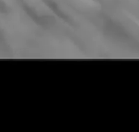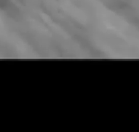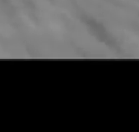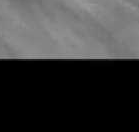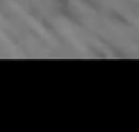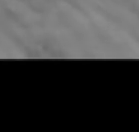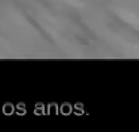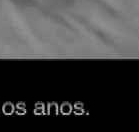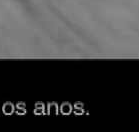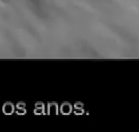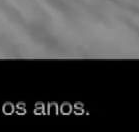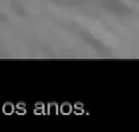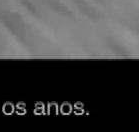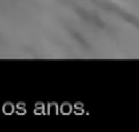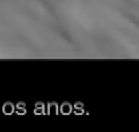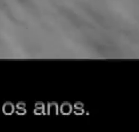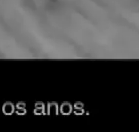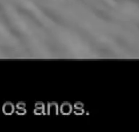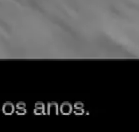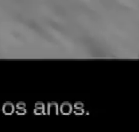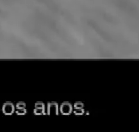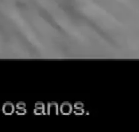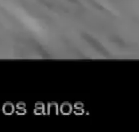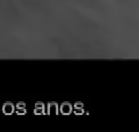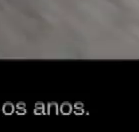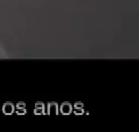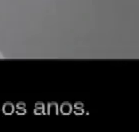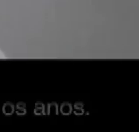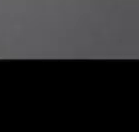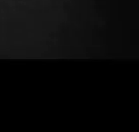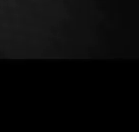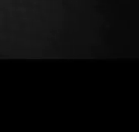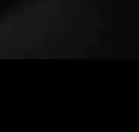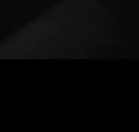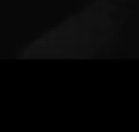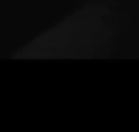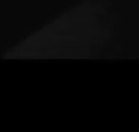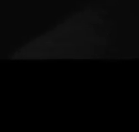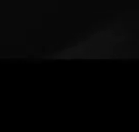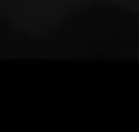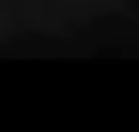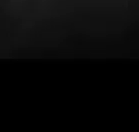O trânsito mata mais de 40 mil brasileiros todos os anos.